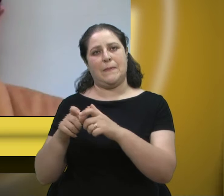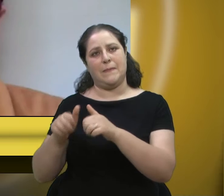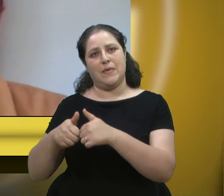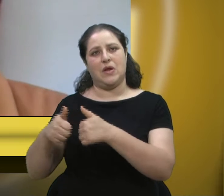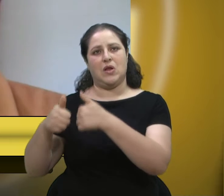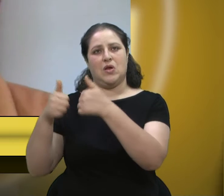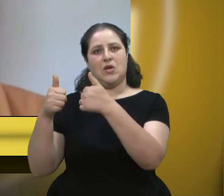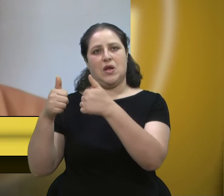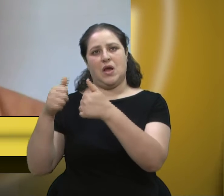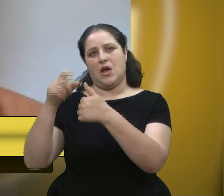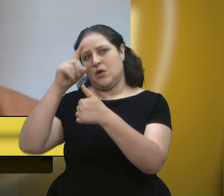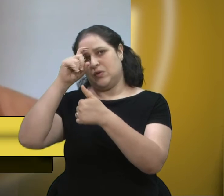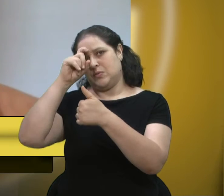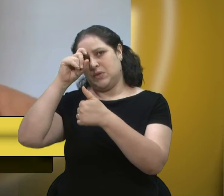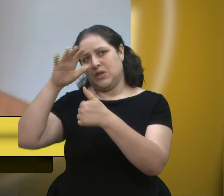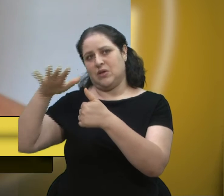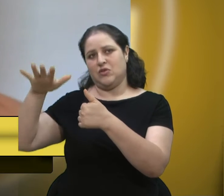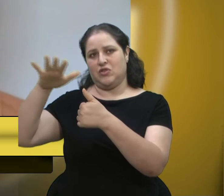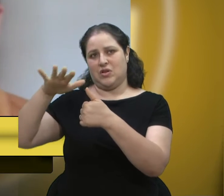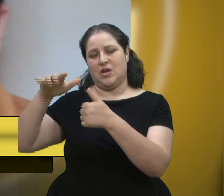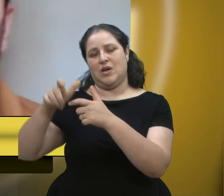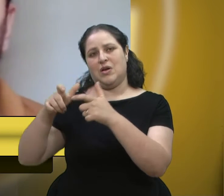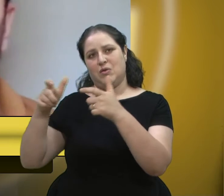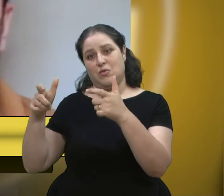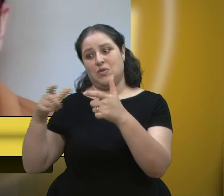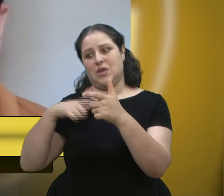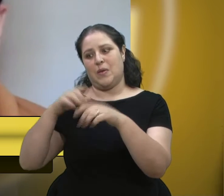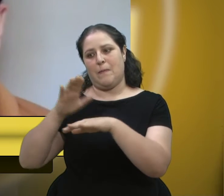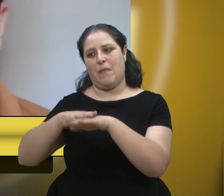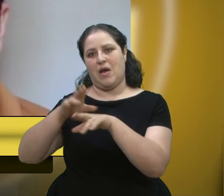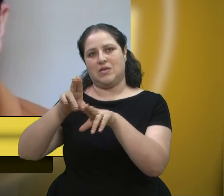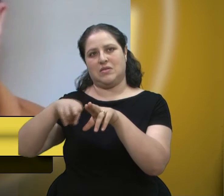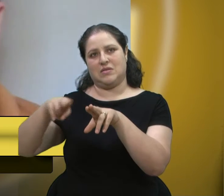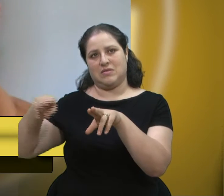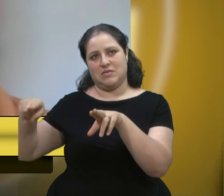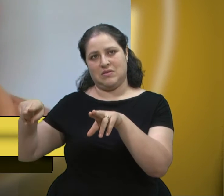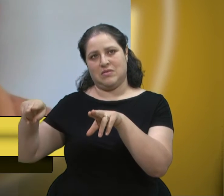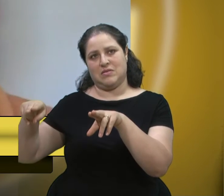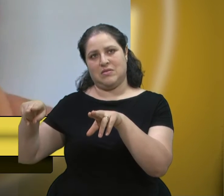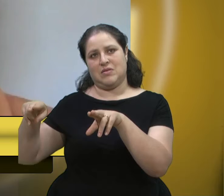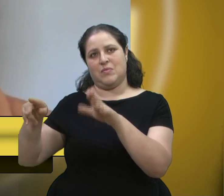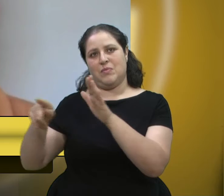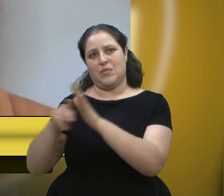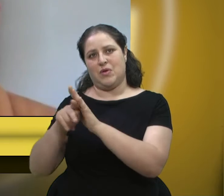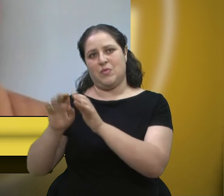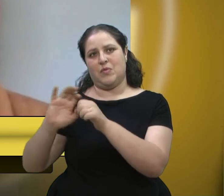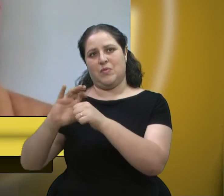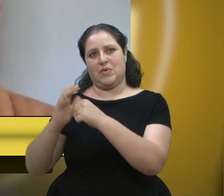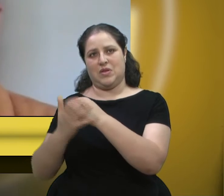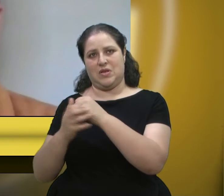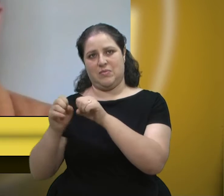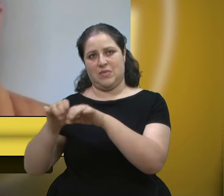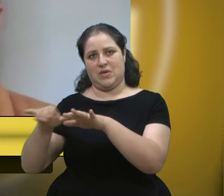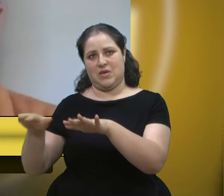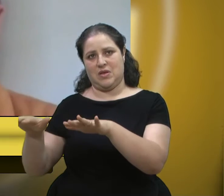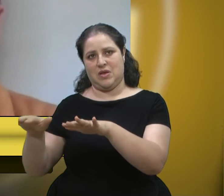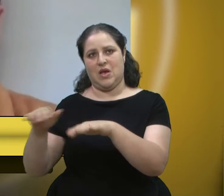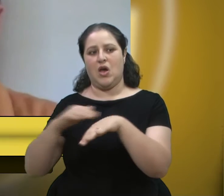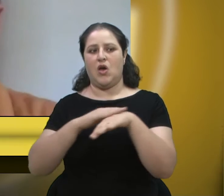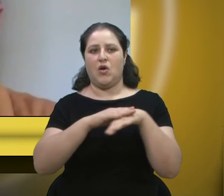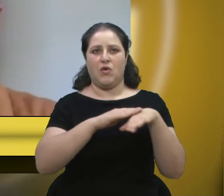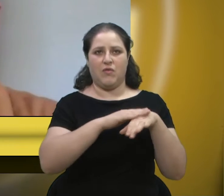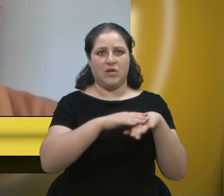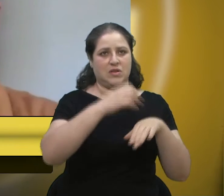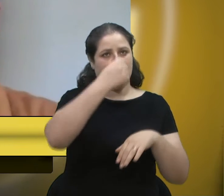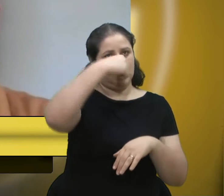né, para a pandemia, mas que permaneceriam. E nós tivemos uma reunião com a Universidade de Caxias do Sul que tem um projeto para